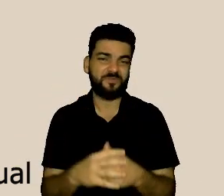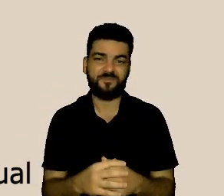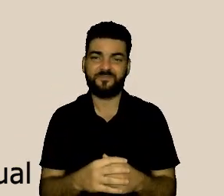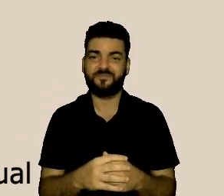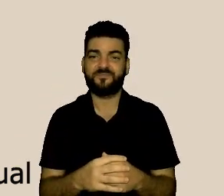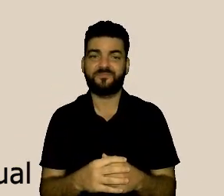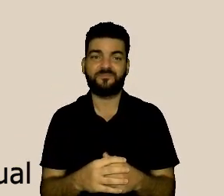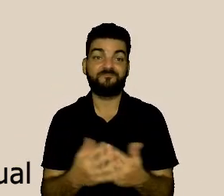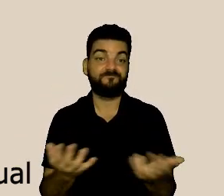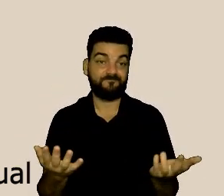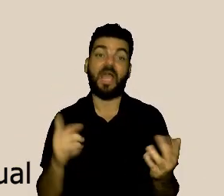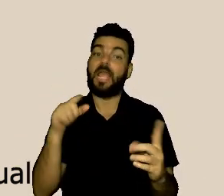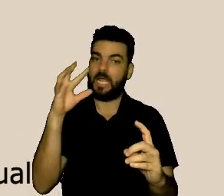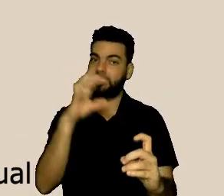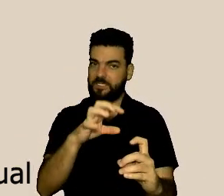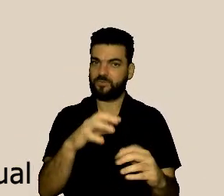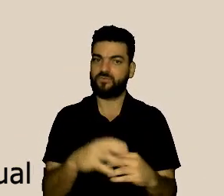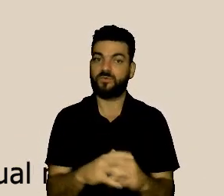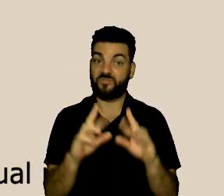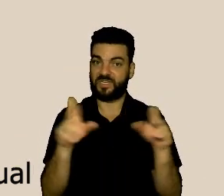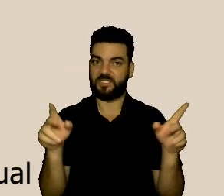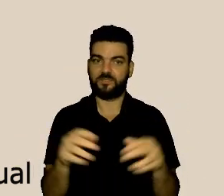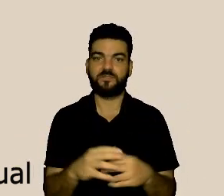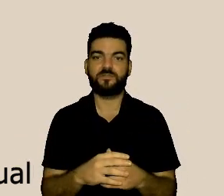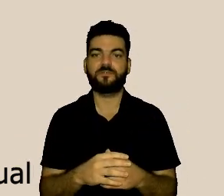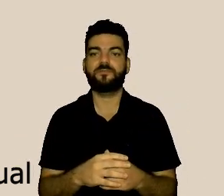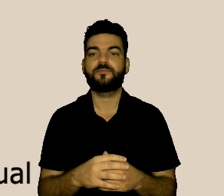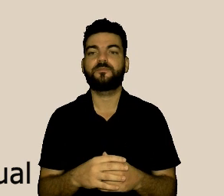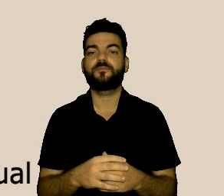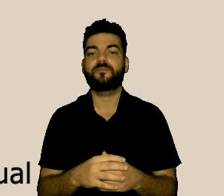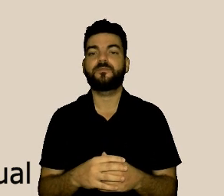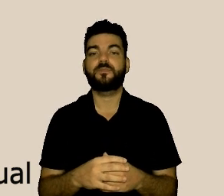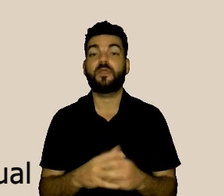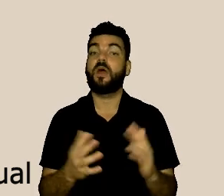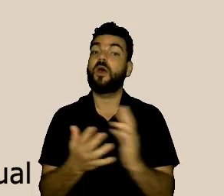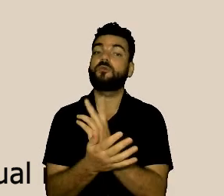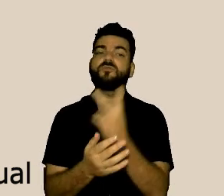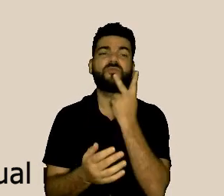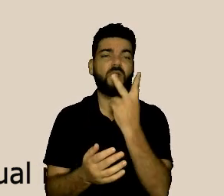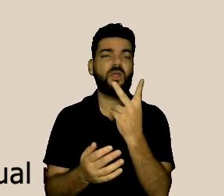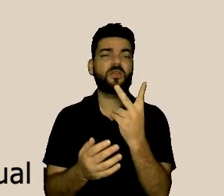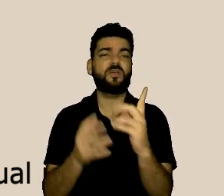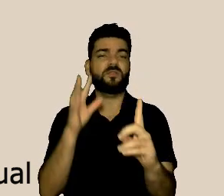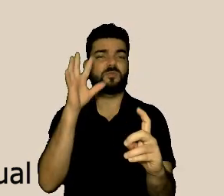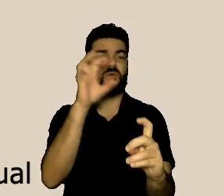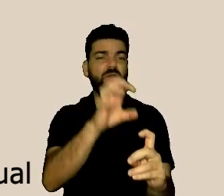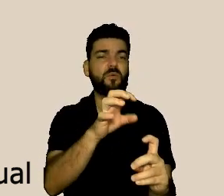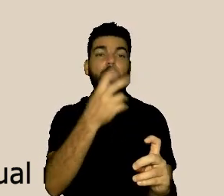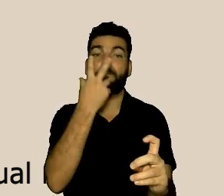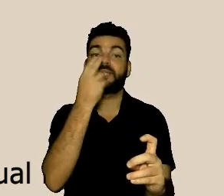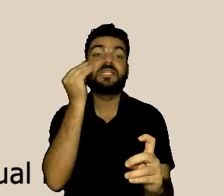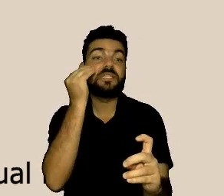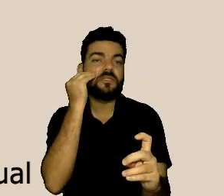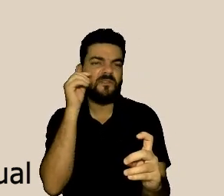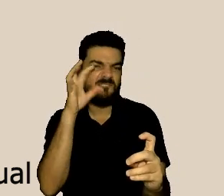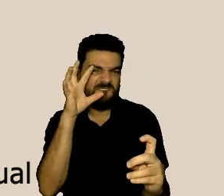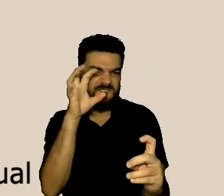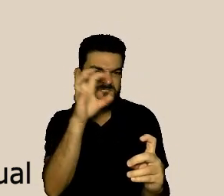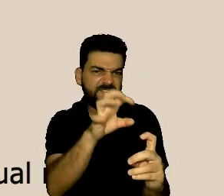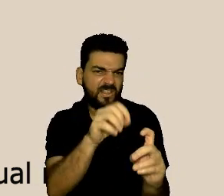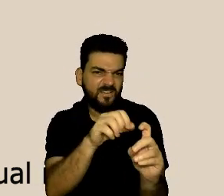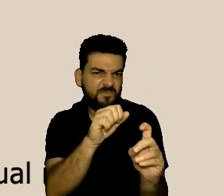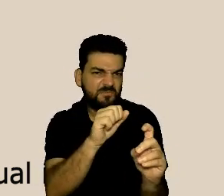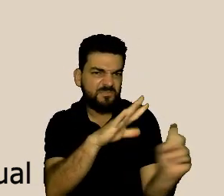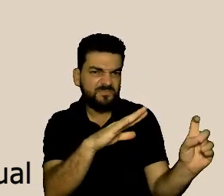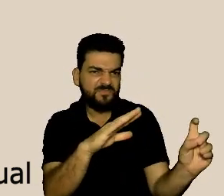assédio moral de técnica do isolamento, para que ela se destaque do grupo, para que ela seja descartada do